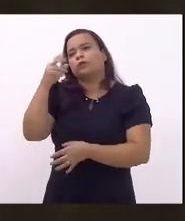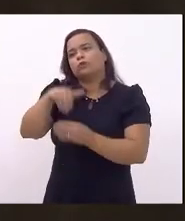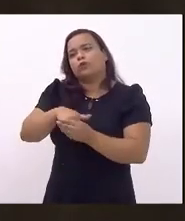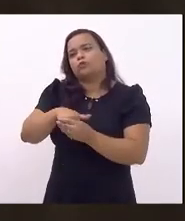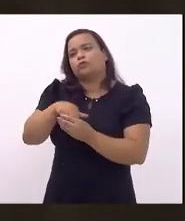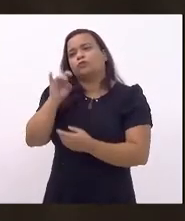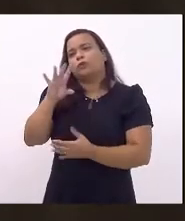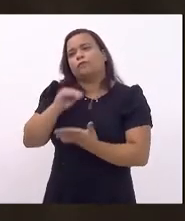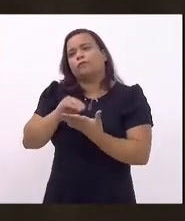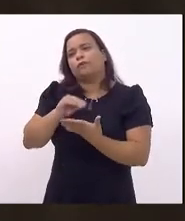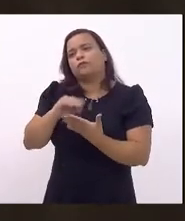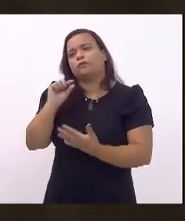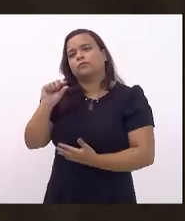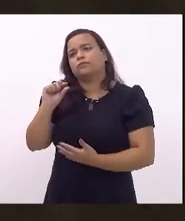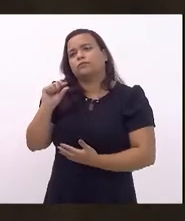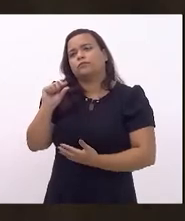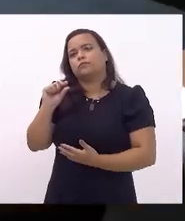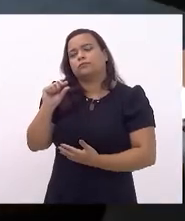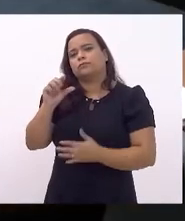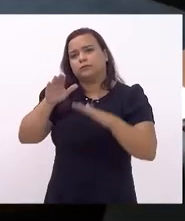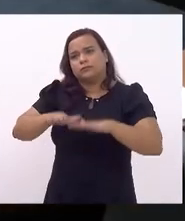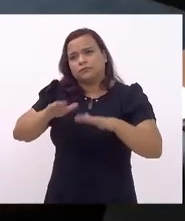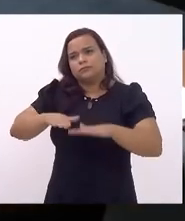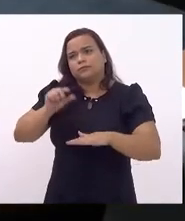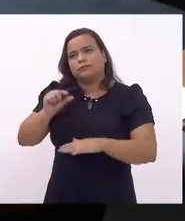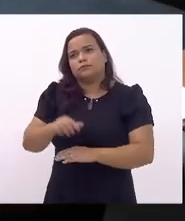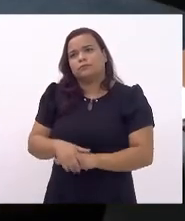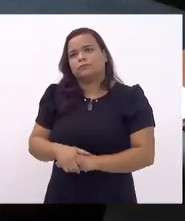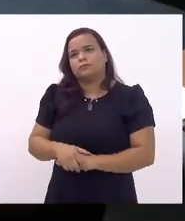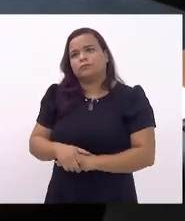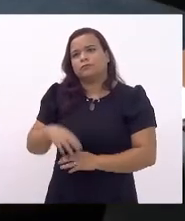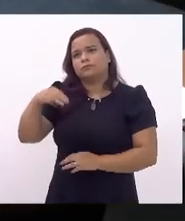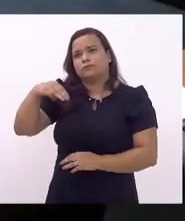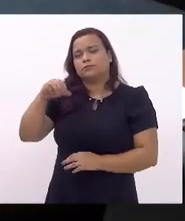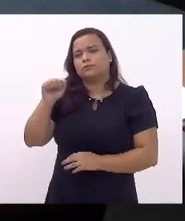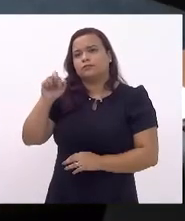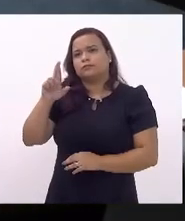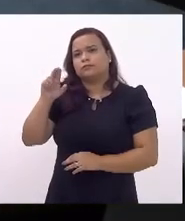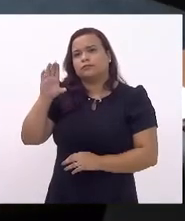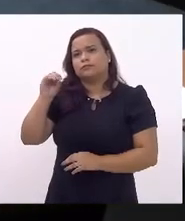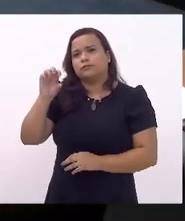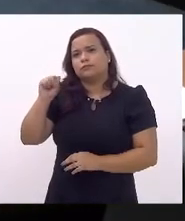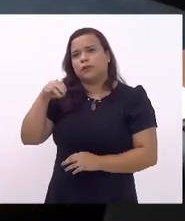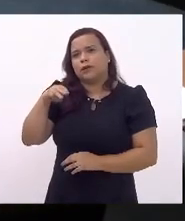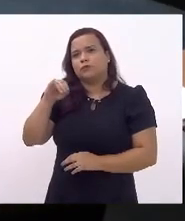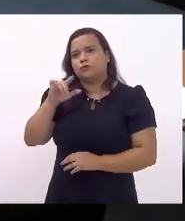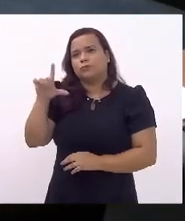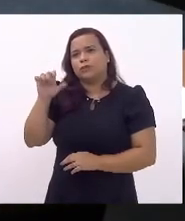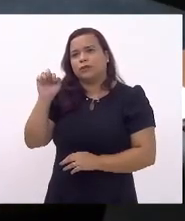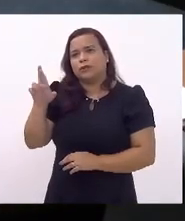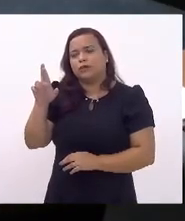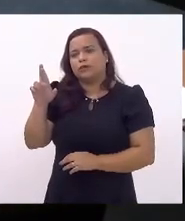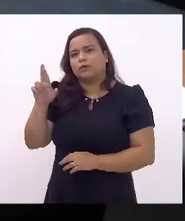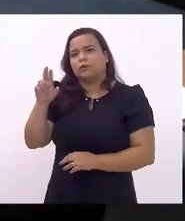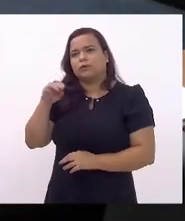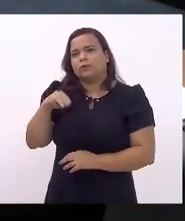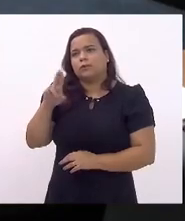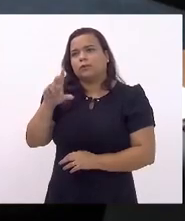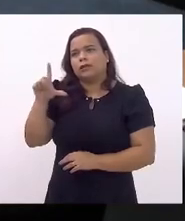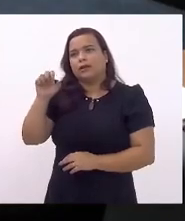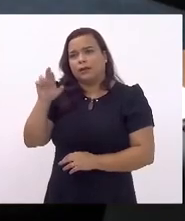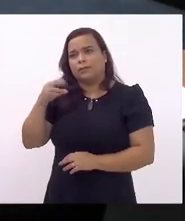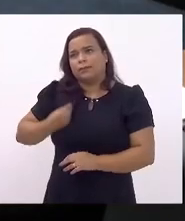É só para o senhor não precisar muito... Deputado Marcos Milho está presente e vai votar. Falta um ainda. Obrigado, deputado Marcos Milho.